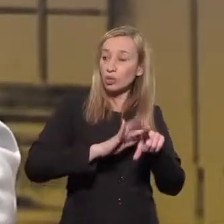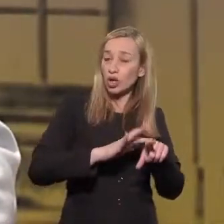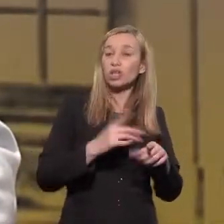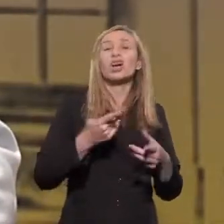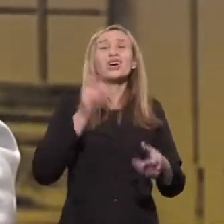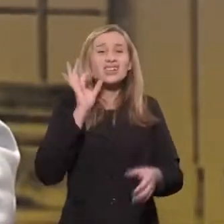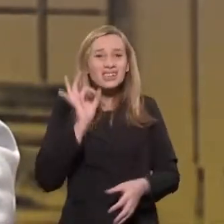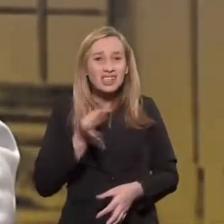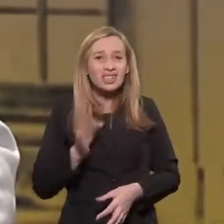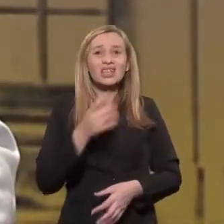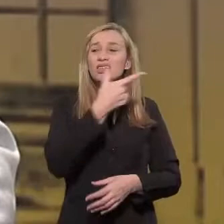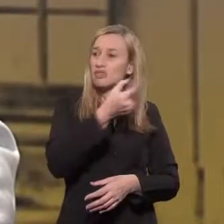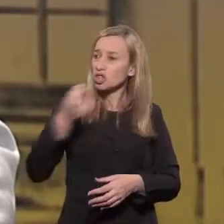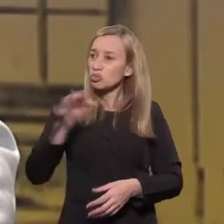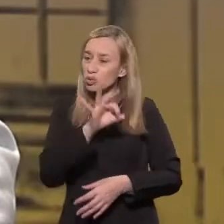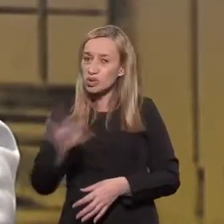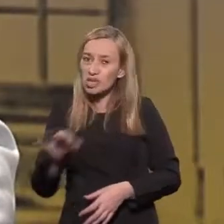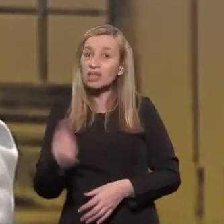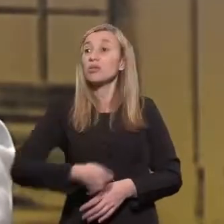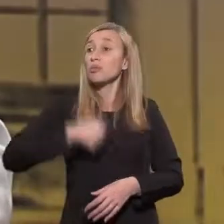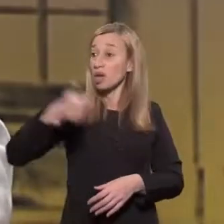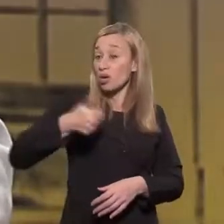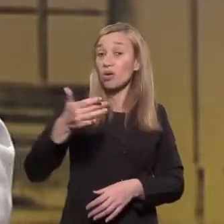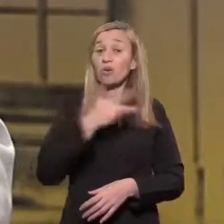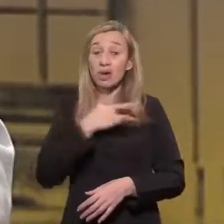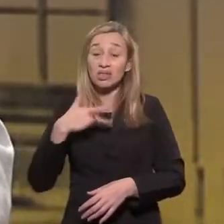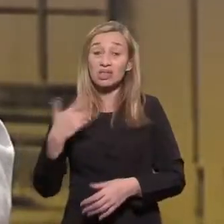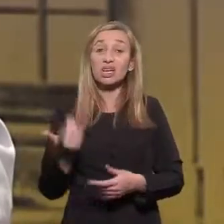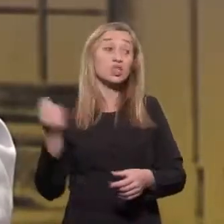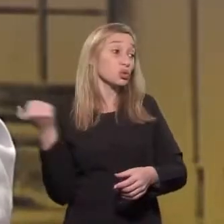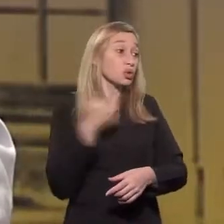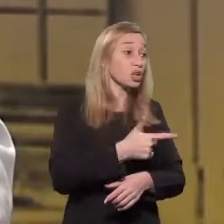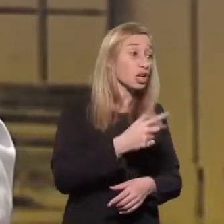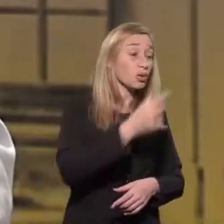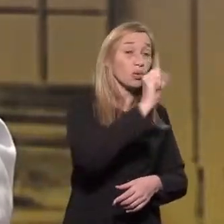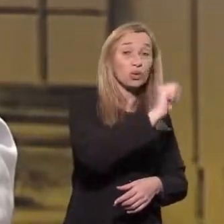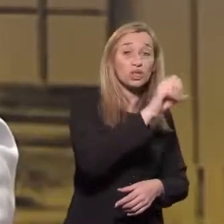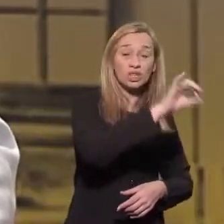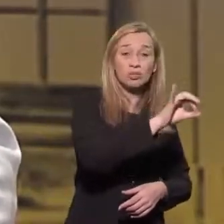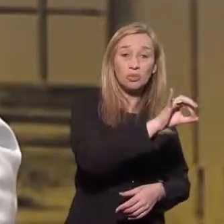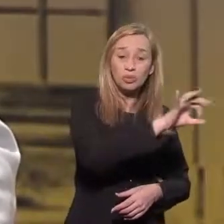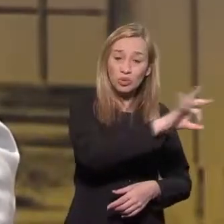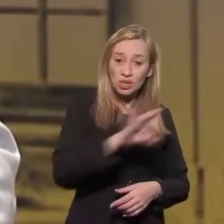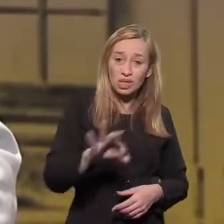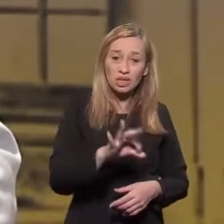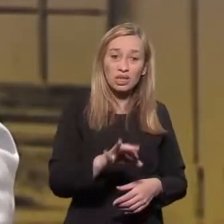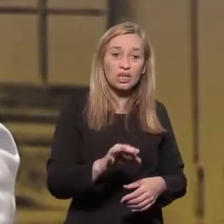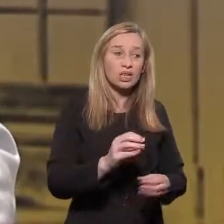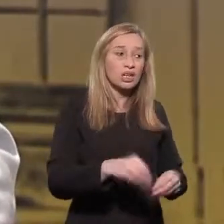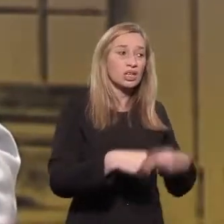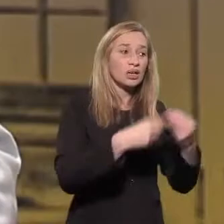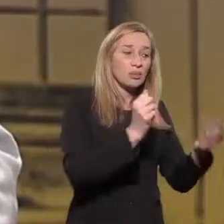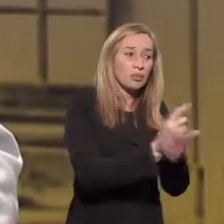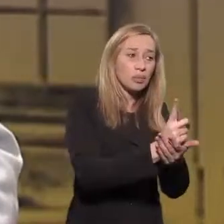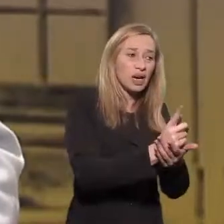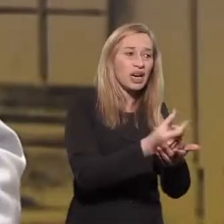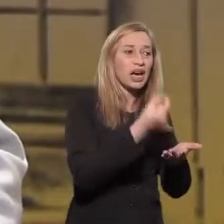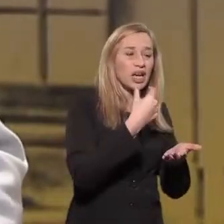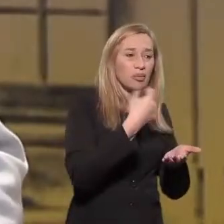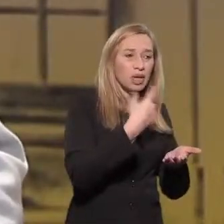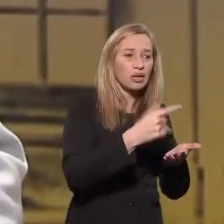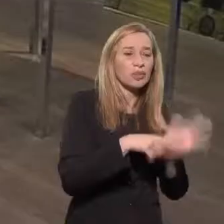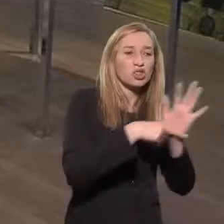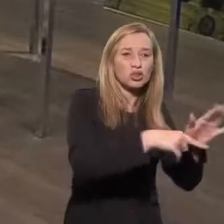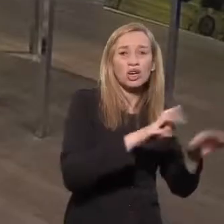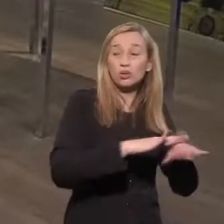20%. Eu tenho certeza que esse 20% retorna muito mais da promoção de saúde do que os 80% que você bota na tentativa de curar alguma